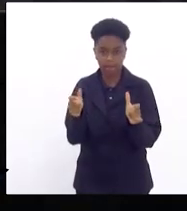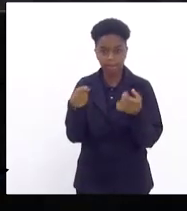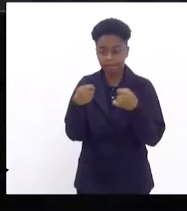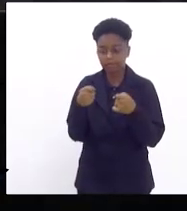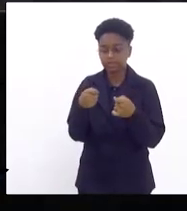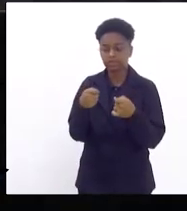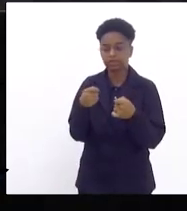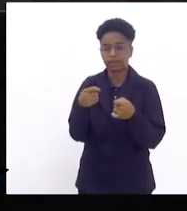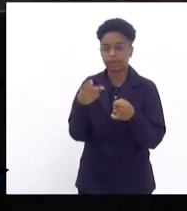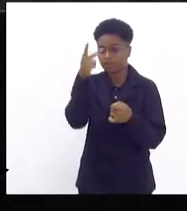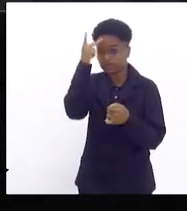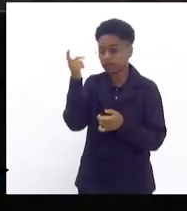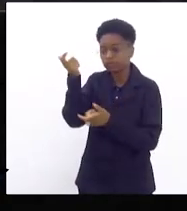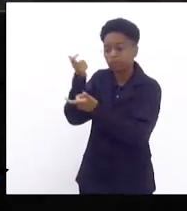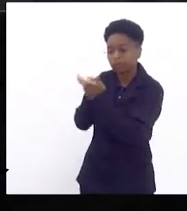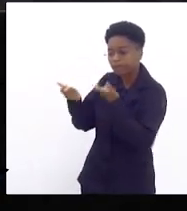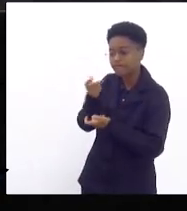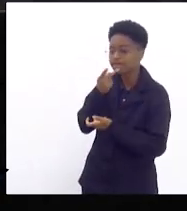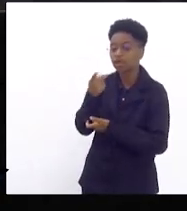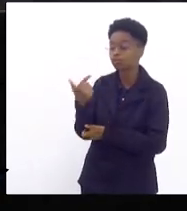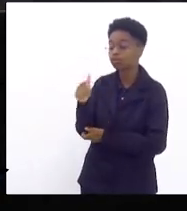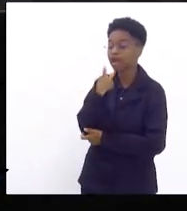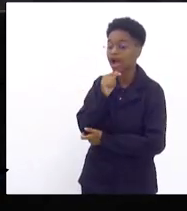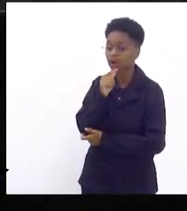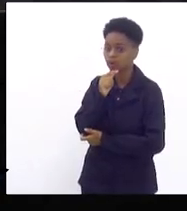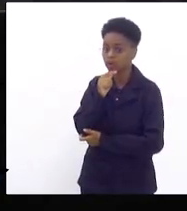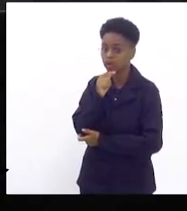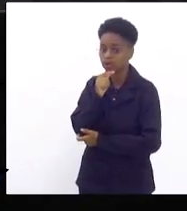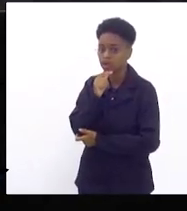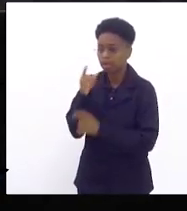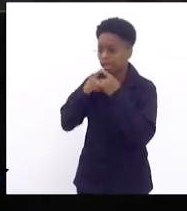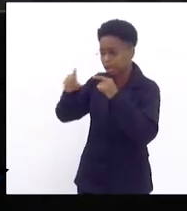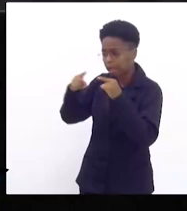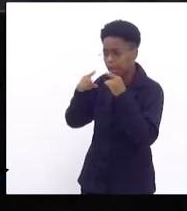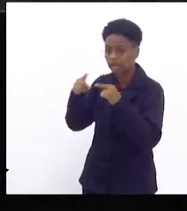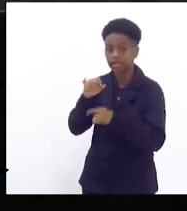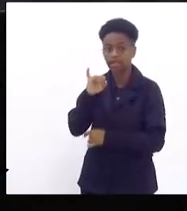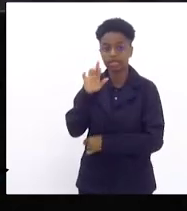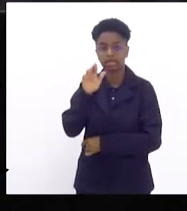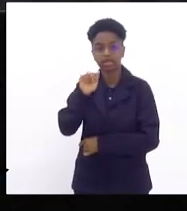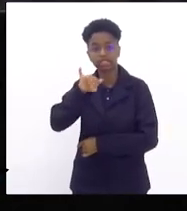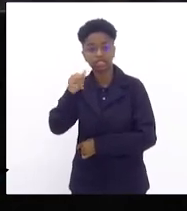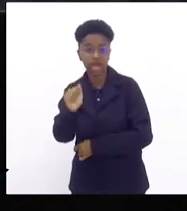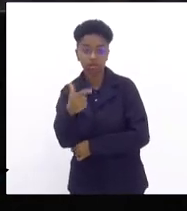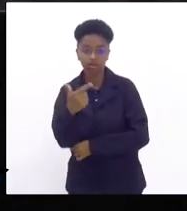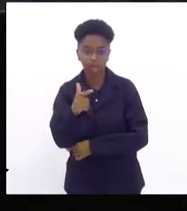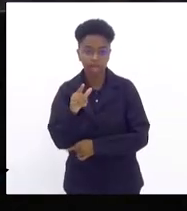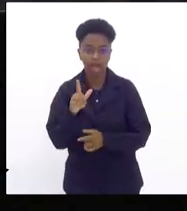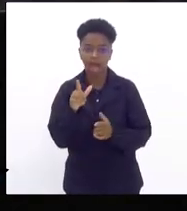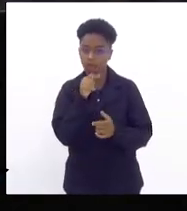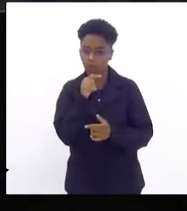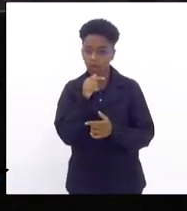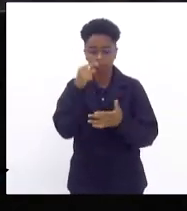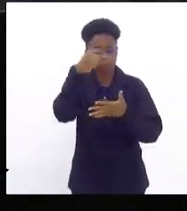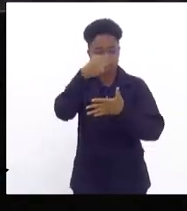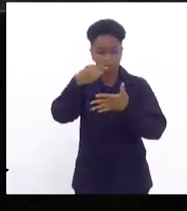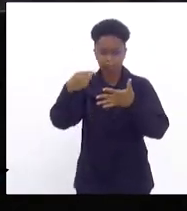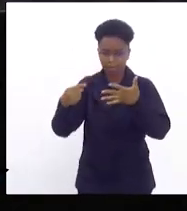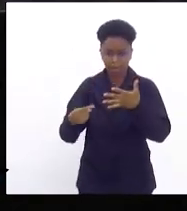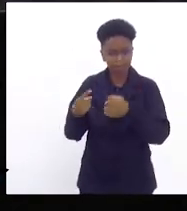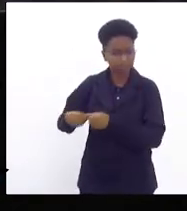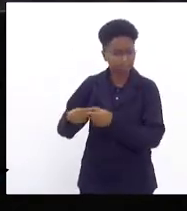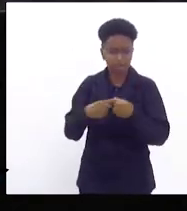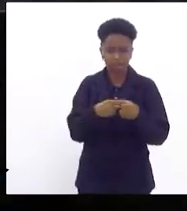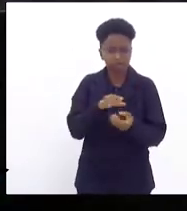tem água você é cobrado Sérgio não é cobrado que não tem água lá em Lajá está faltando água em Rocha Miranda está faltando água em